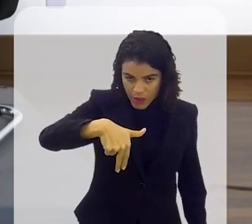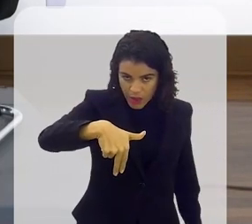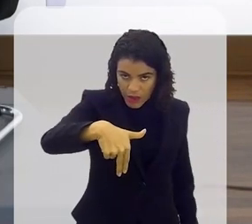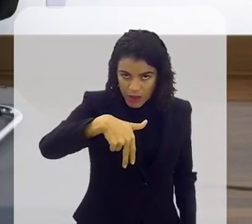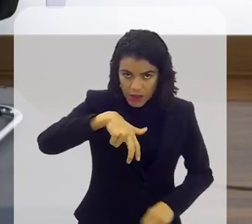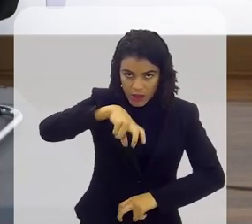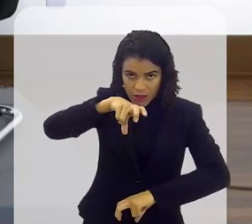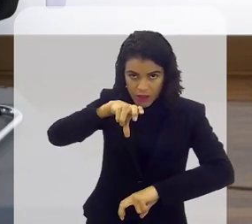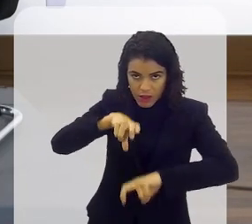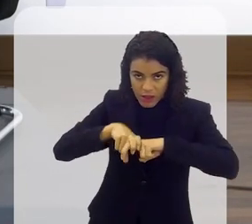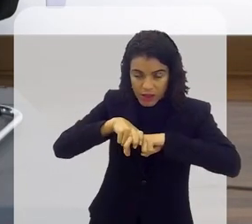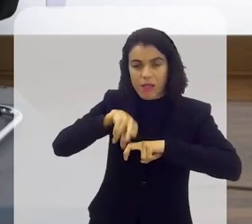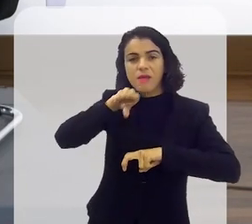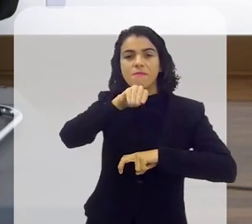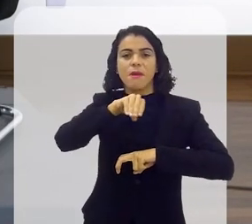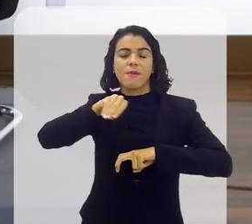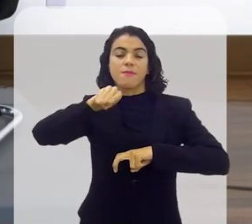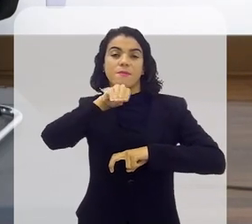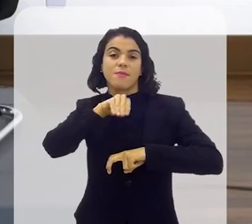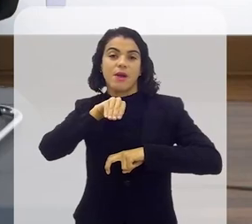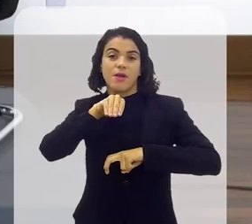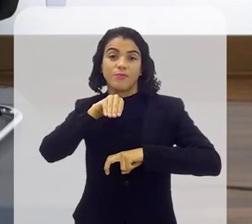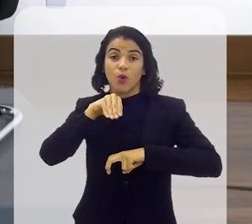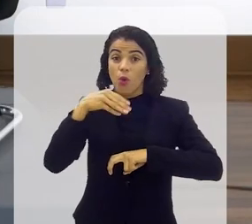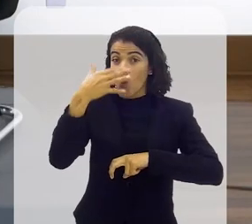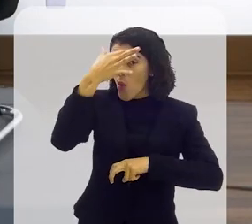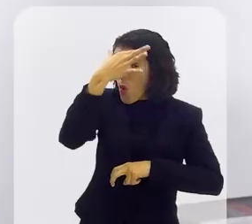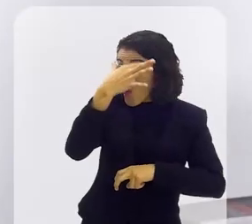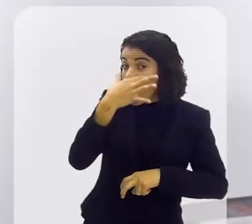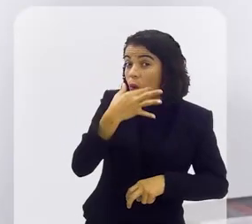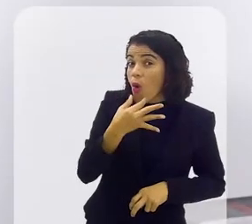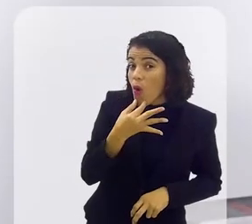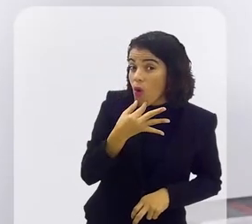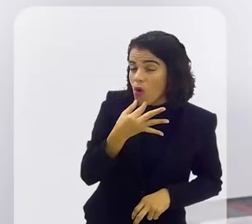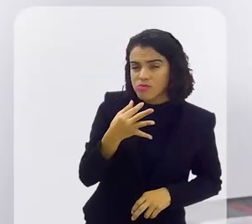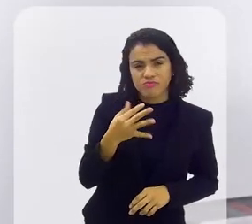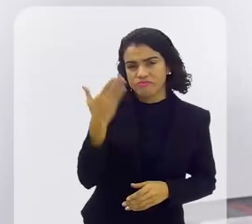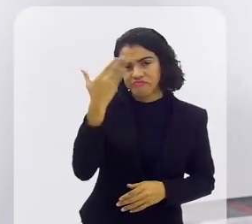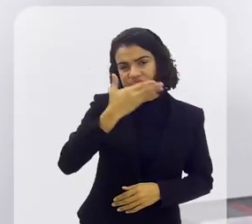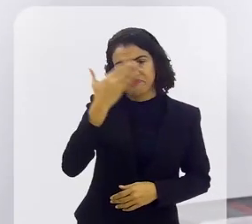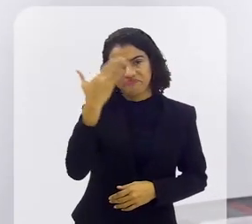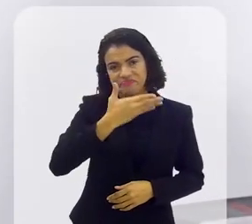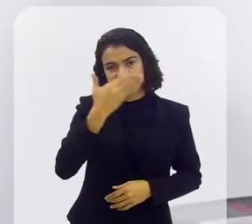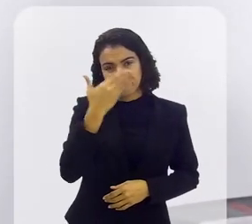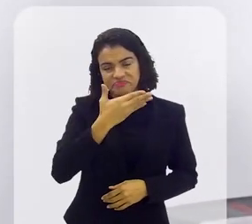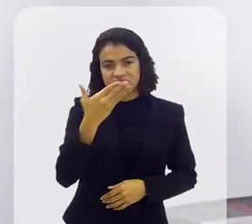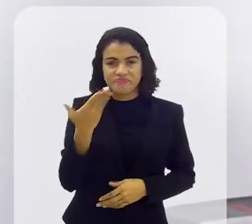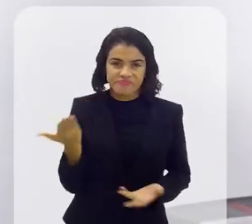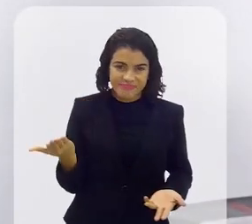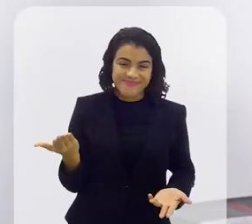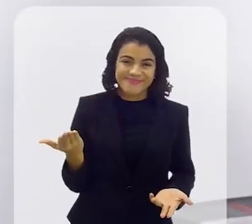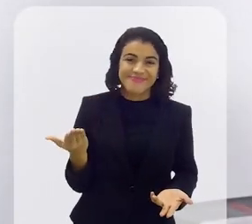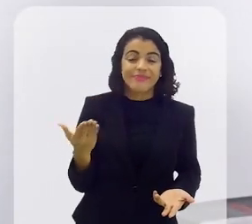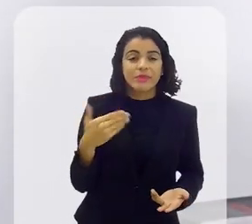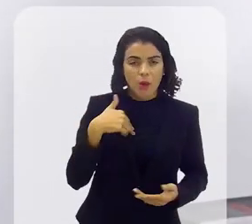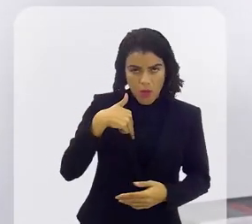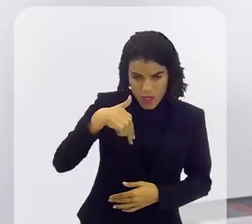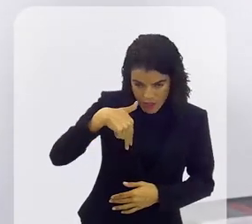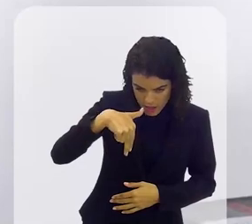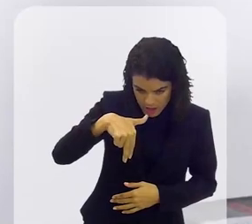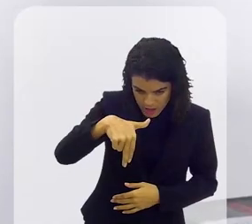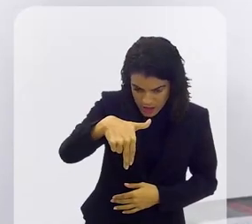andando sentando e falando o rosto mesmo você não via quase muito